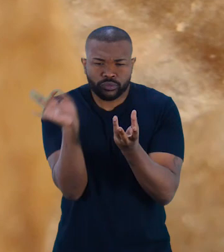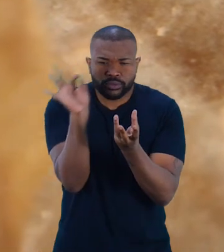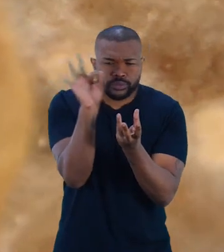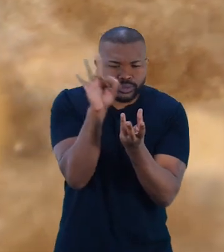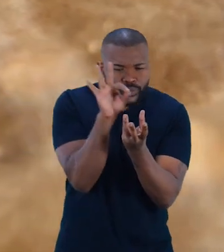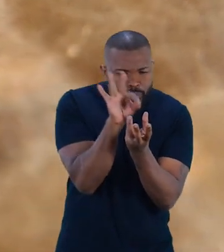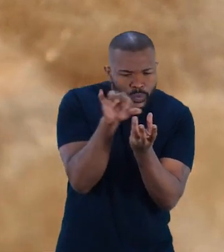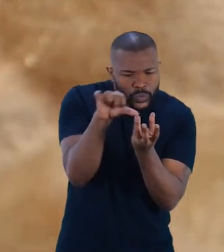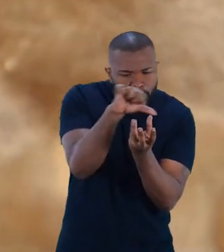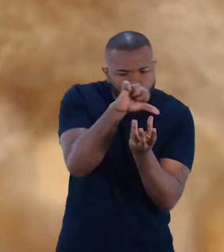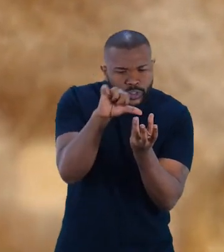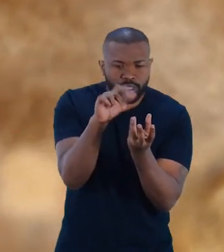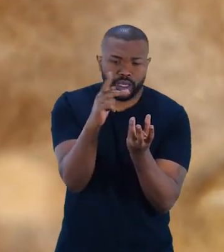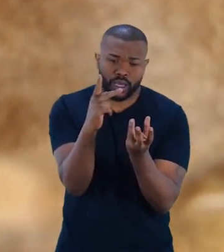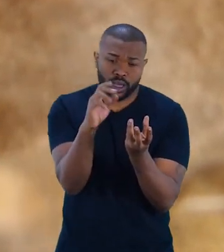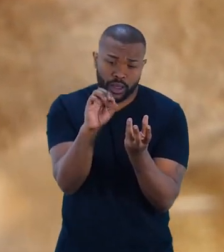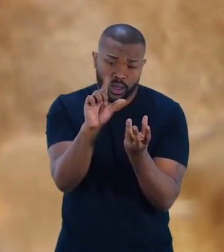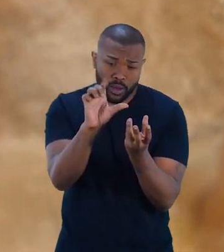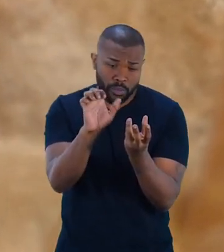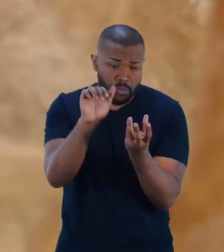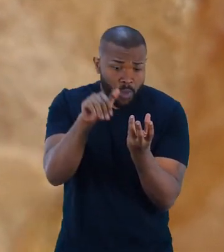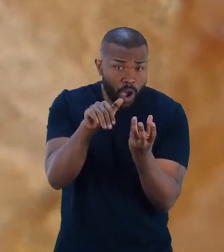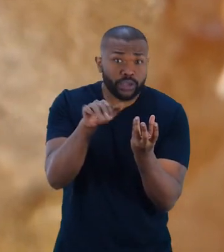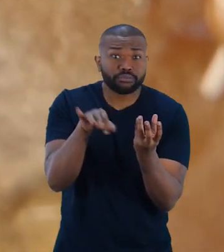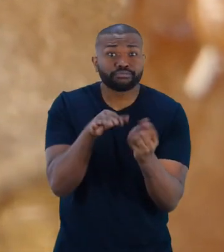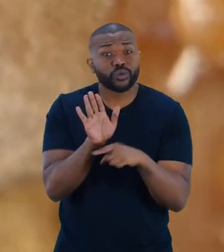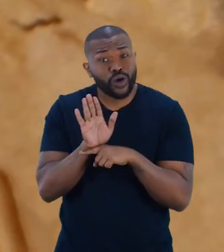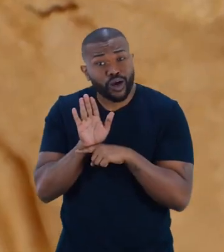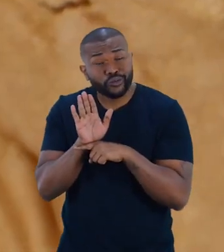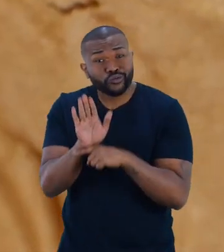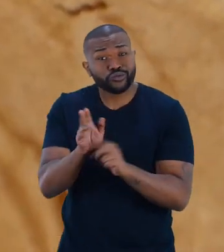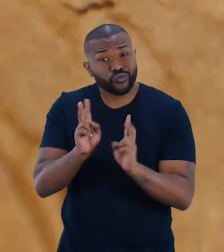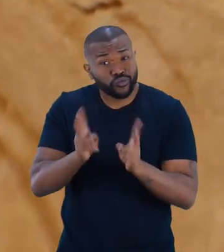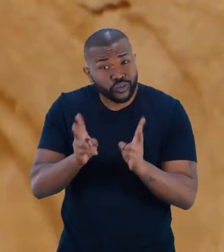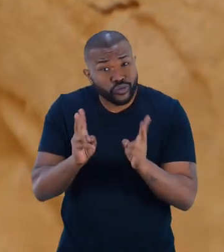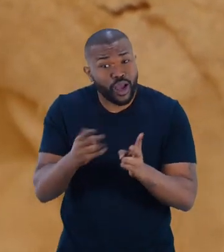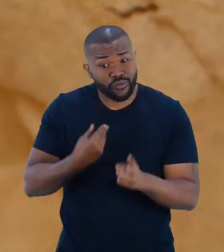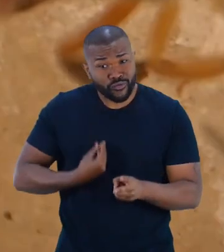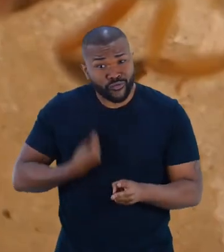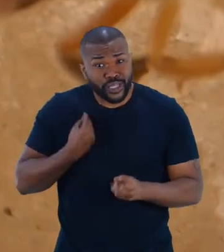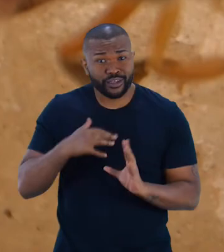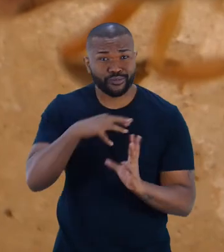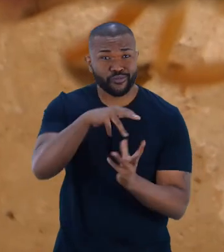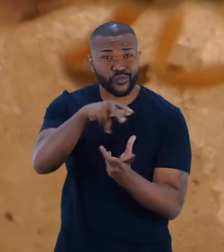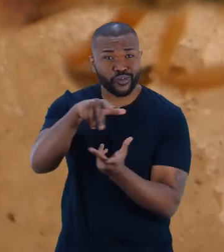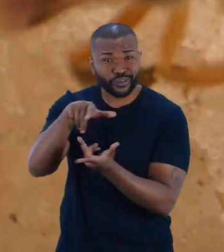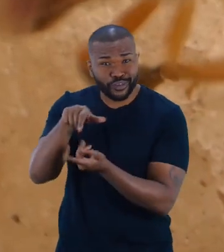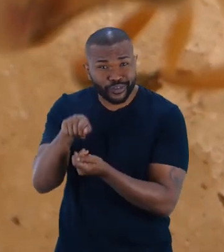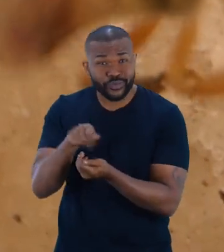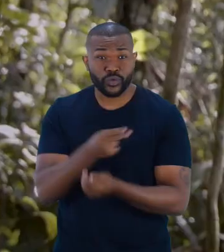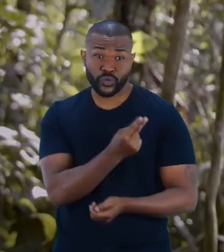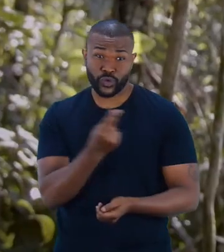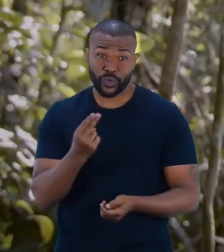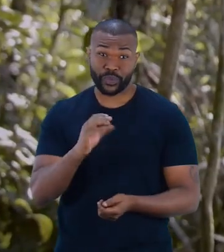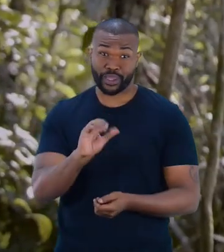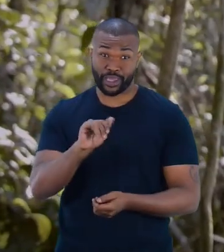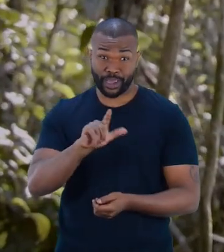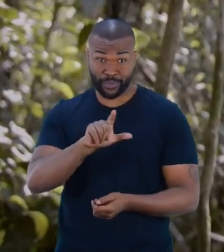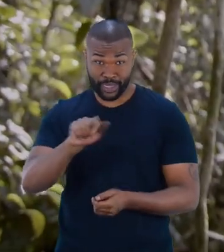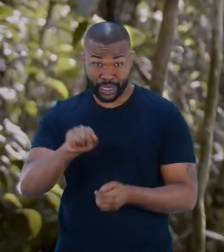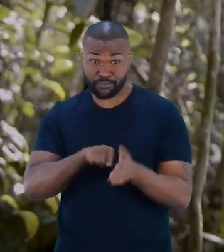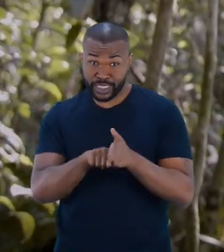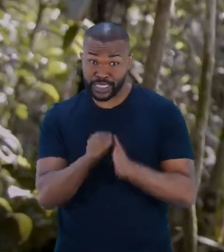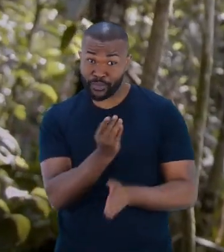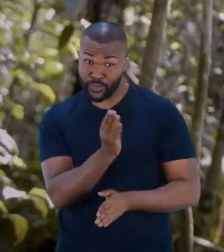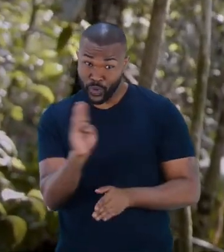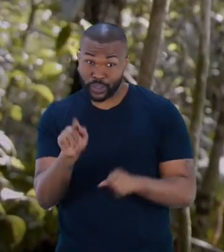flor, fazendo a troca do pólen e assim contribuindo para a manutenção da biodiversidade do planeta. Eu sou